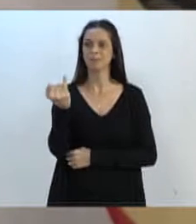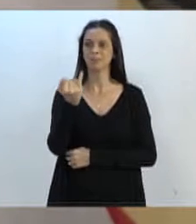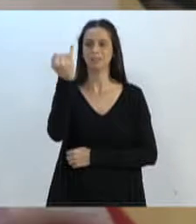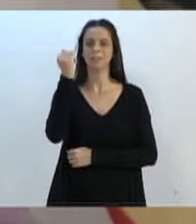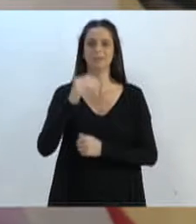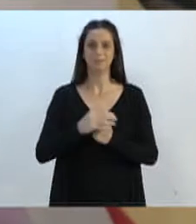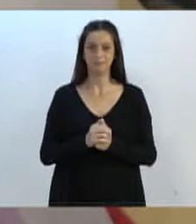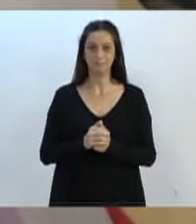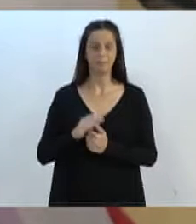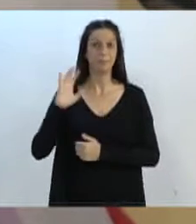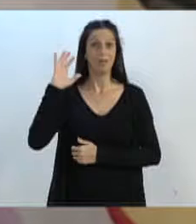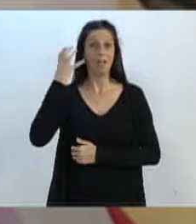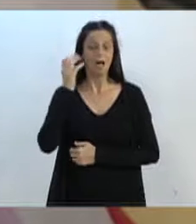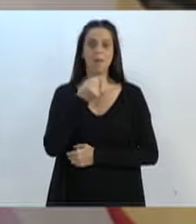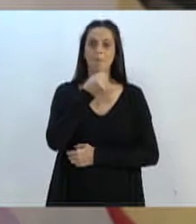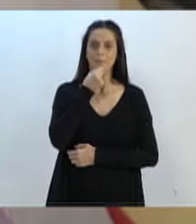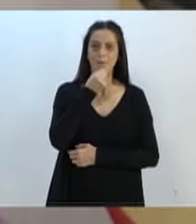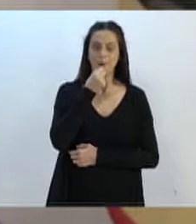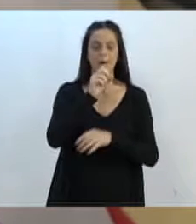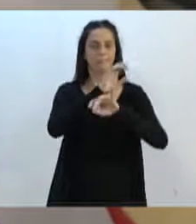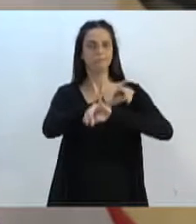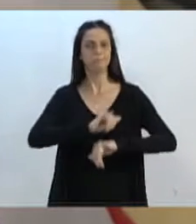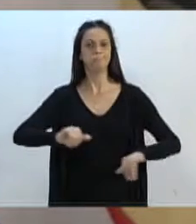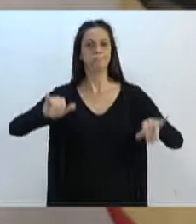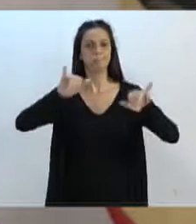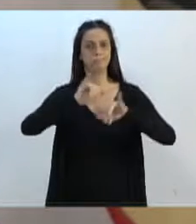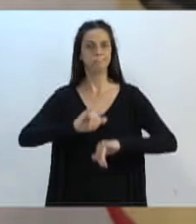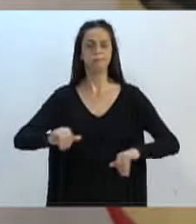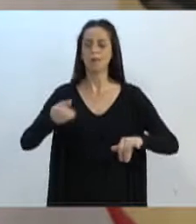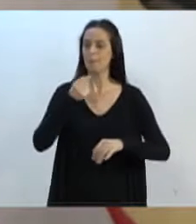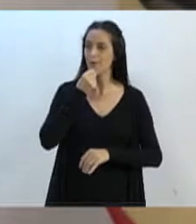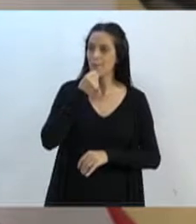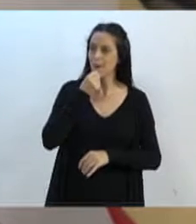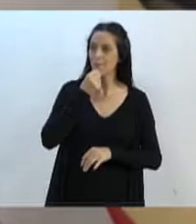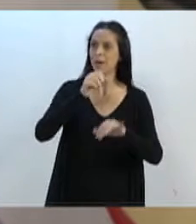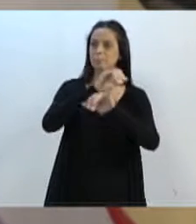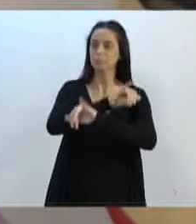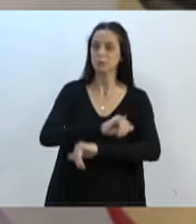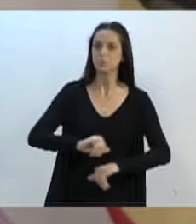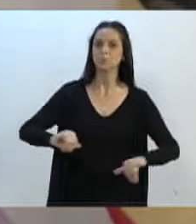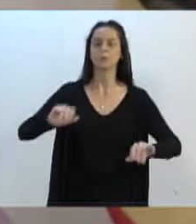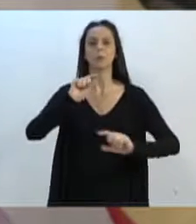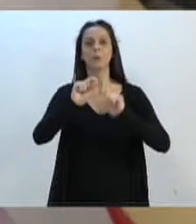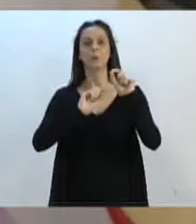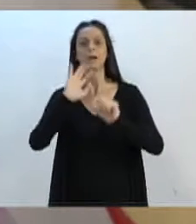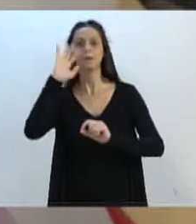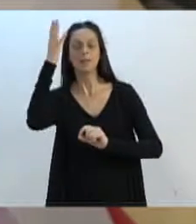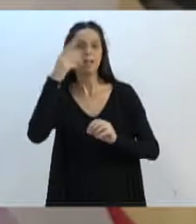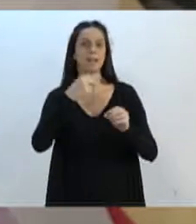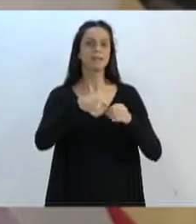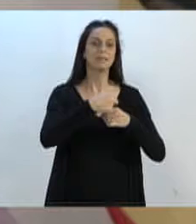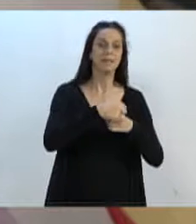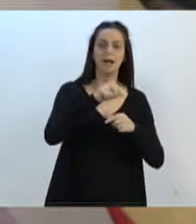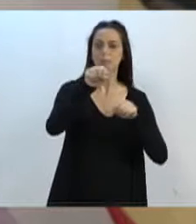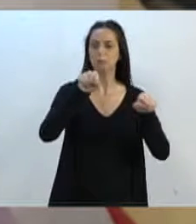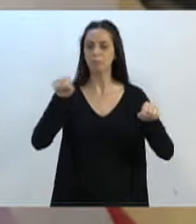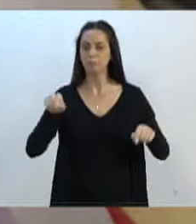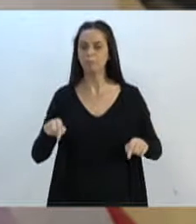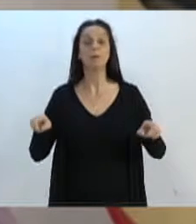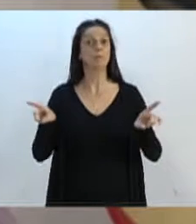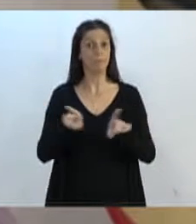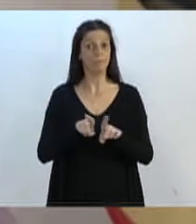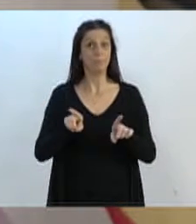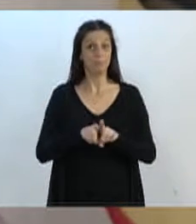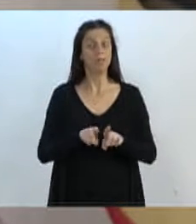as informações dos repórteres que estão passando, transmitindo os acontecimentos da nossa cidade, transmitindo